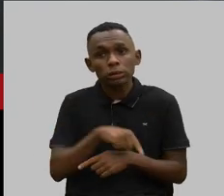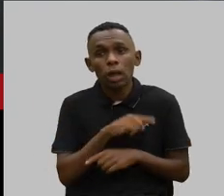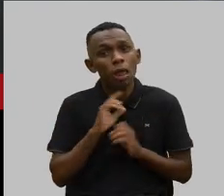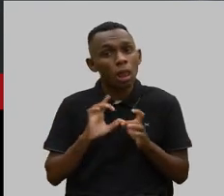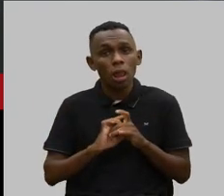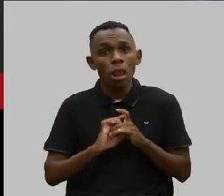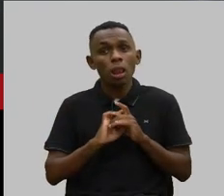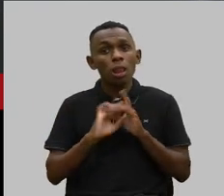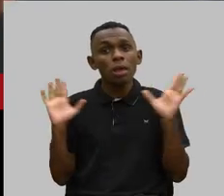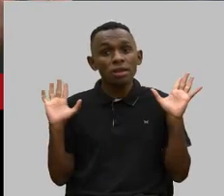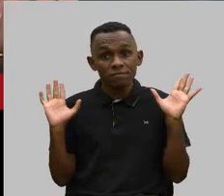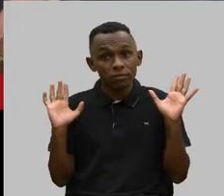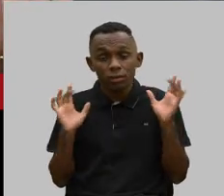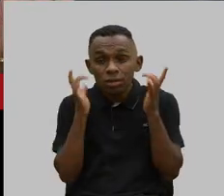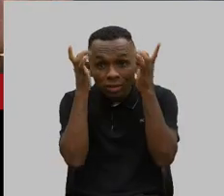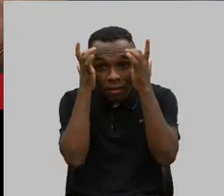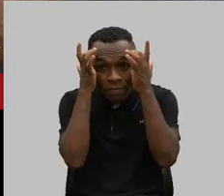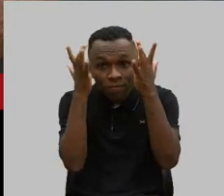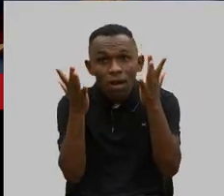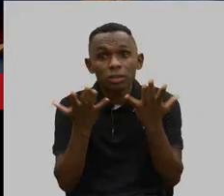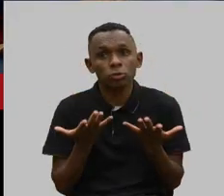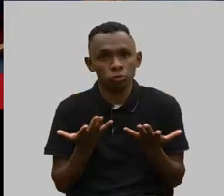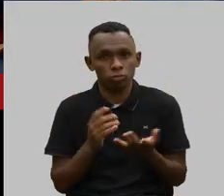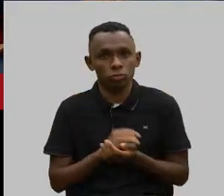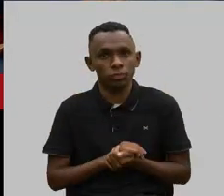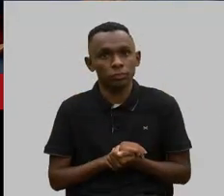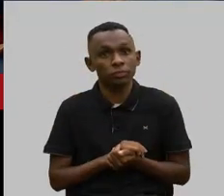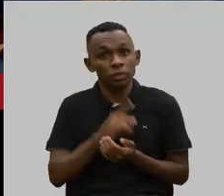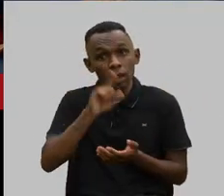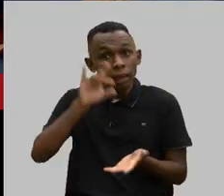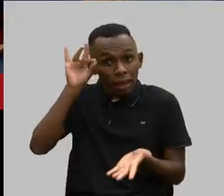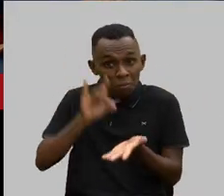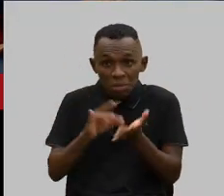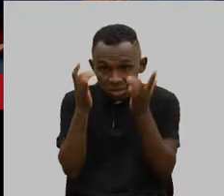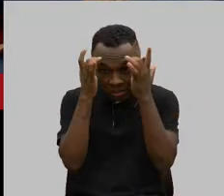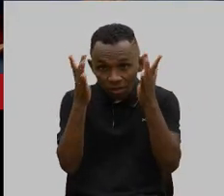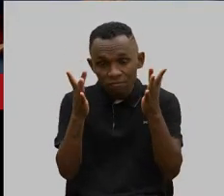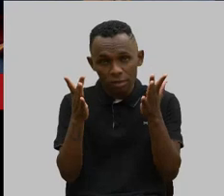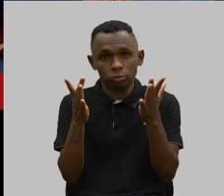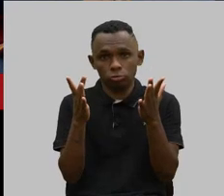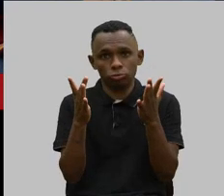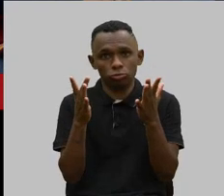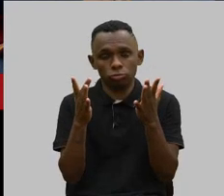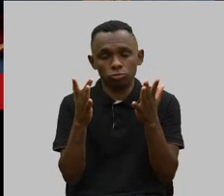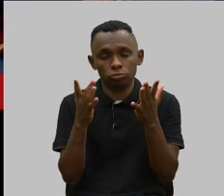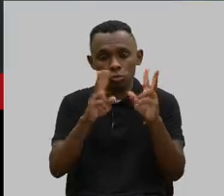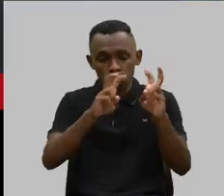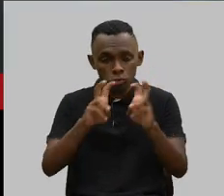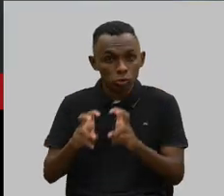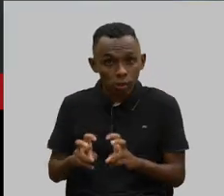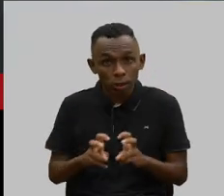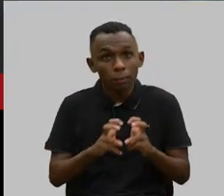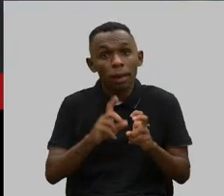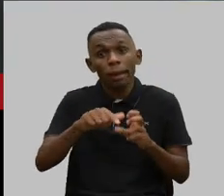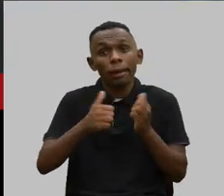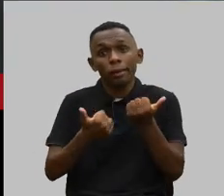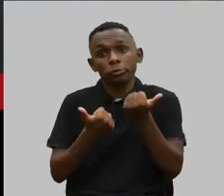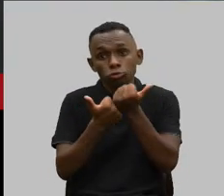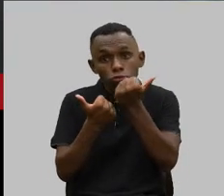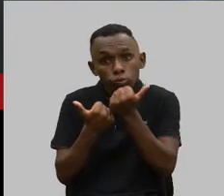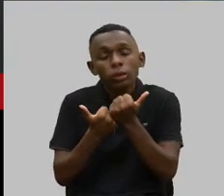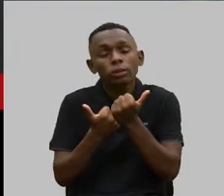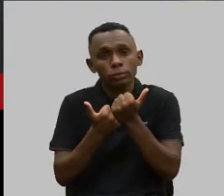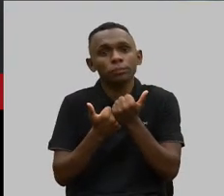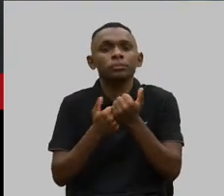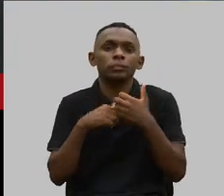Então, gente, está fácil. Realmente está fácil. O arcabouço legislativo está ajudando tremendamente a situação.